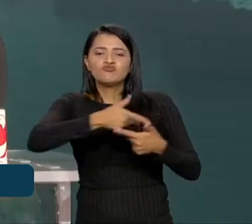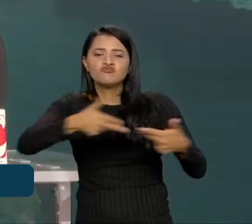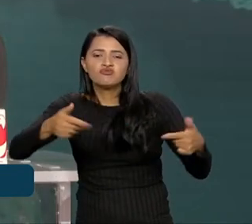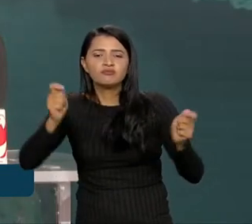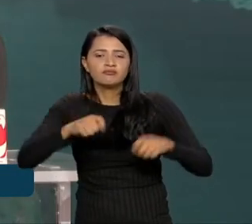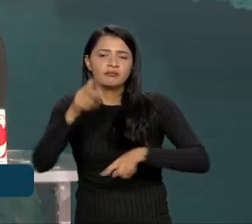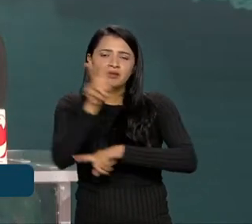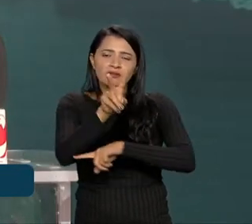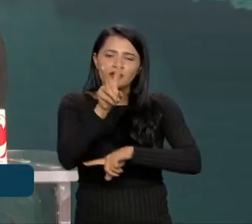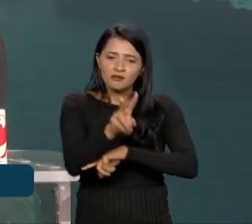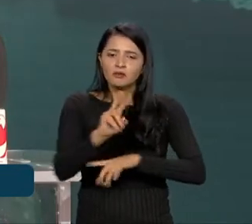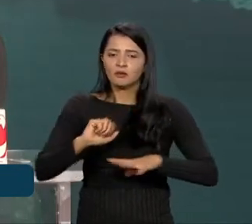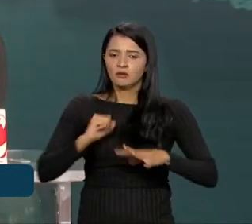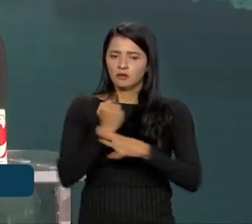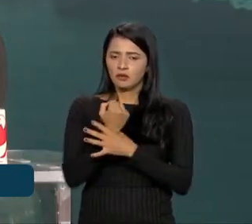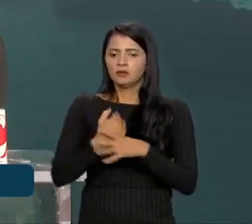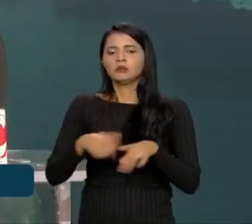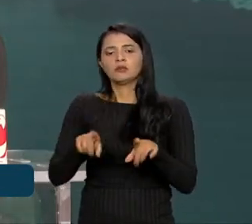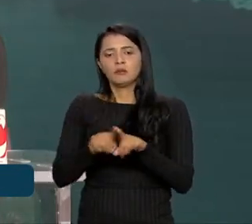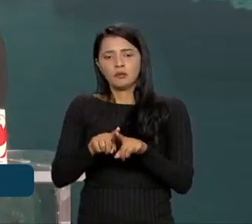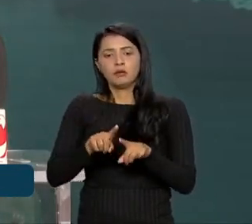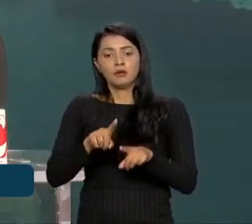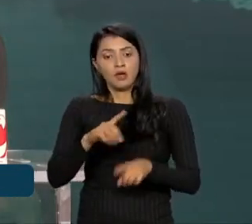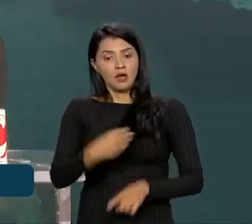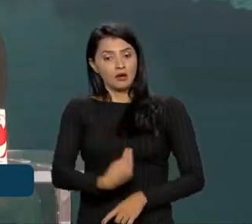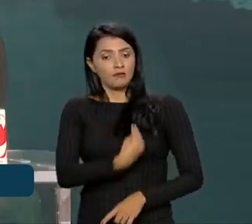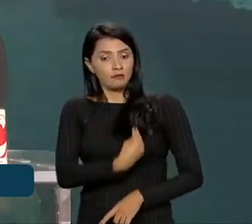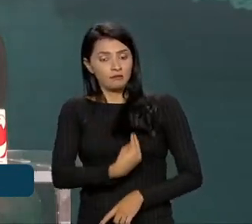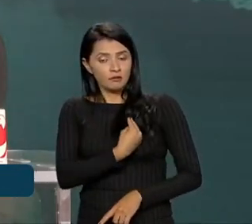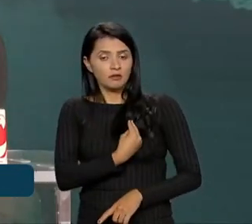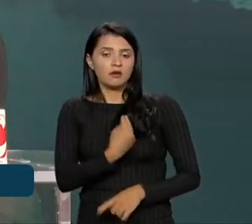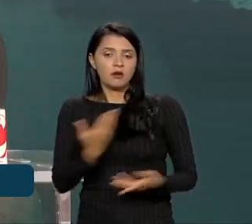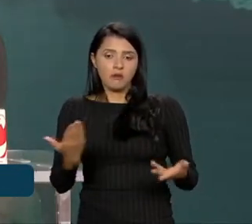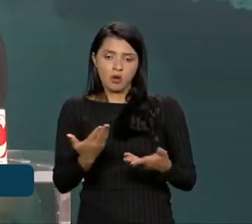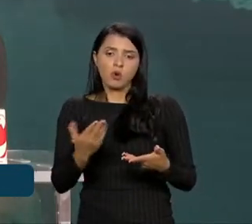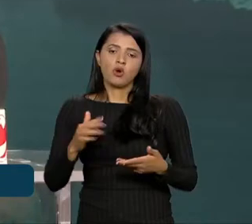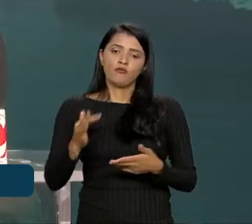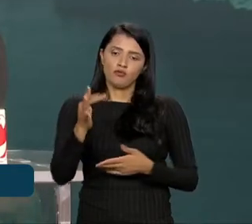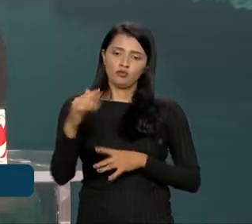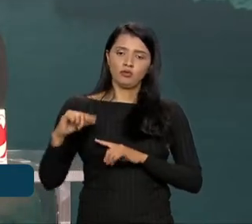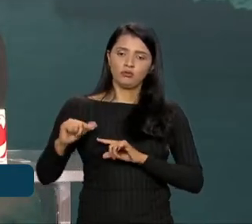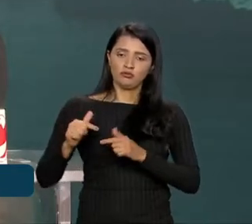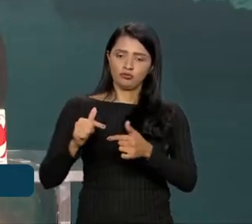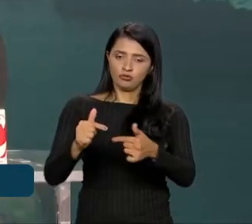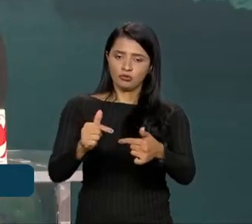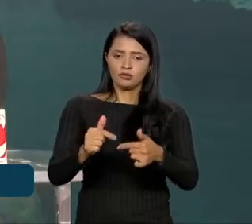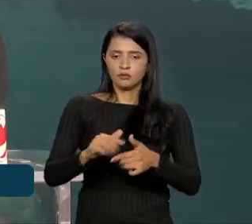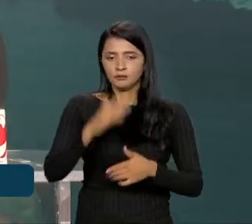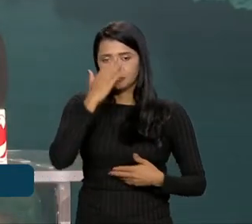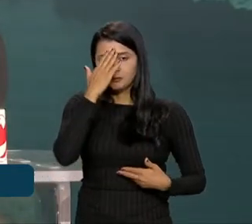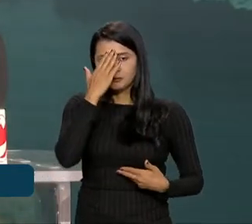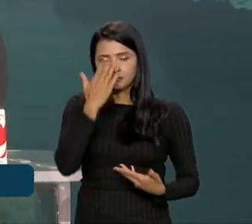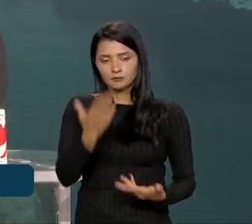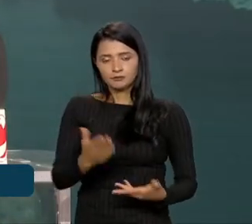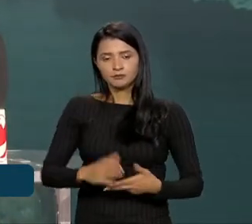a vida para as atuais e futuras gerações. Muito obrigada.